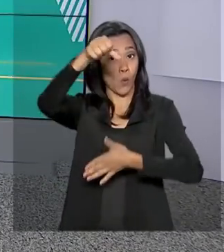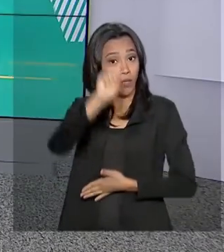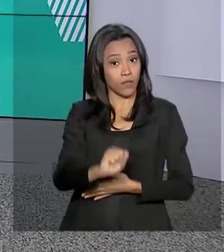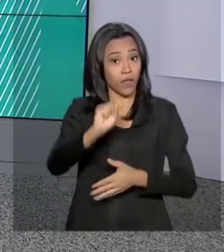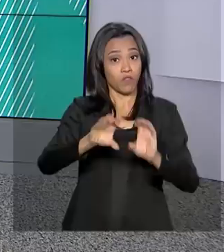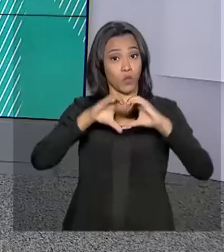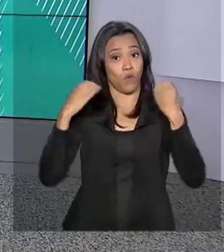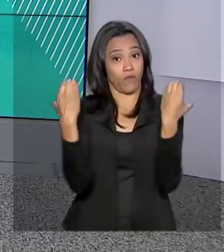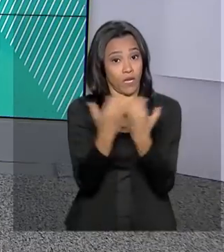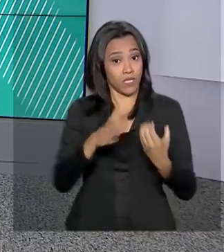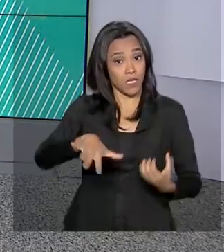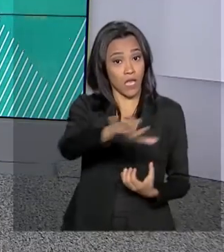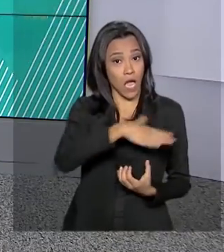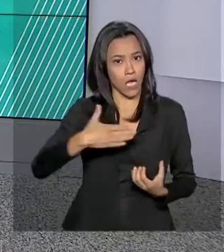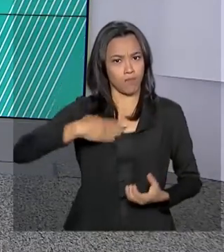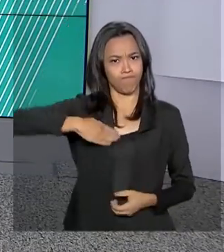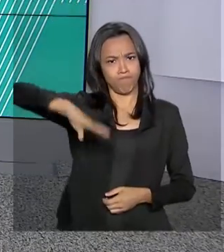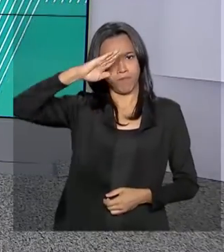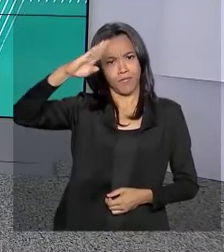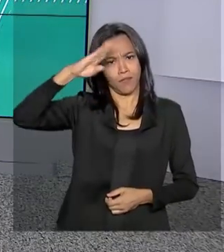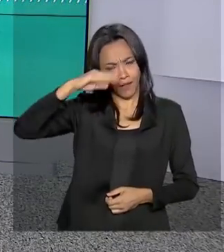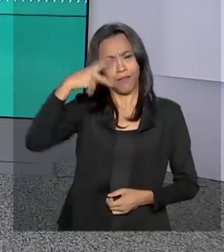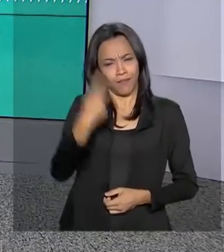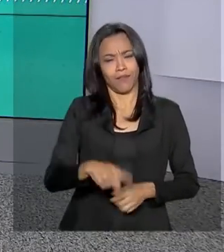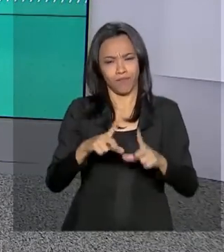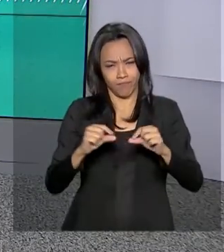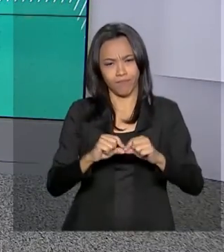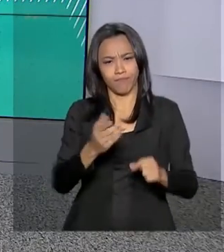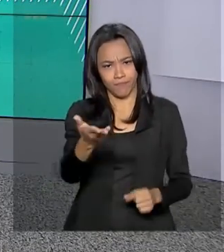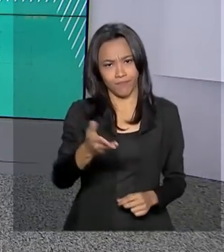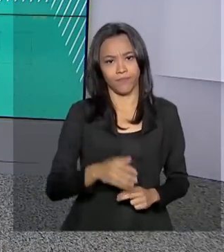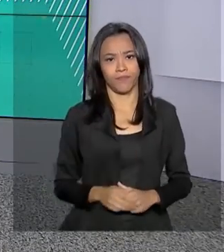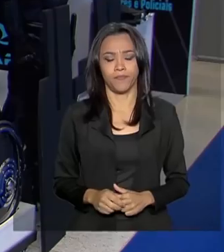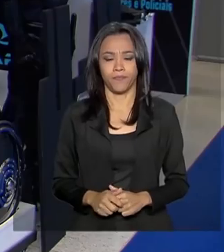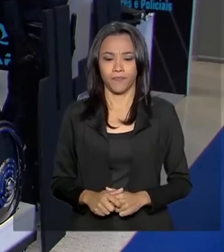Simulação e Tecnologia Militar que se realiza aqui em Brasília.